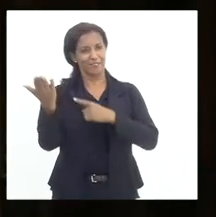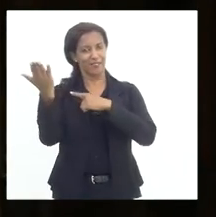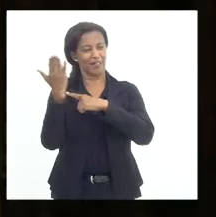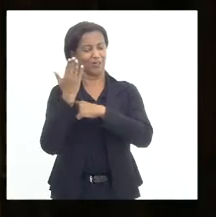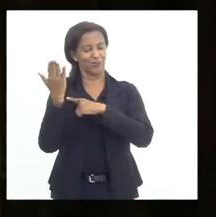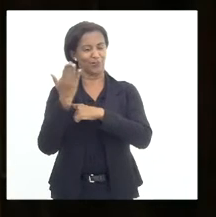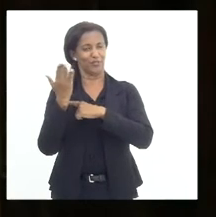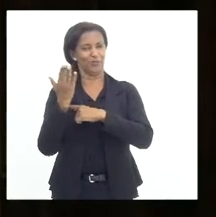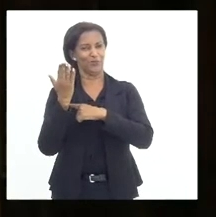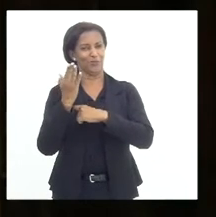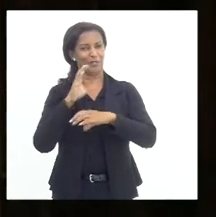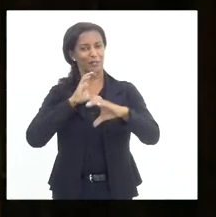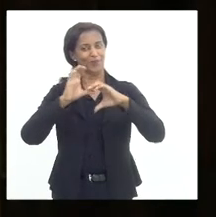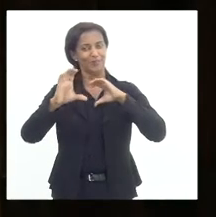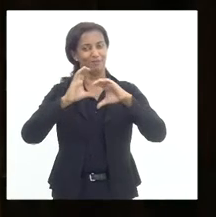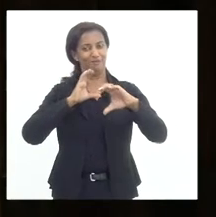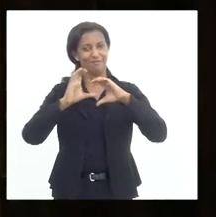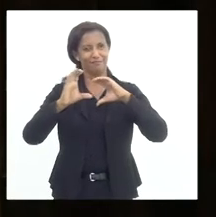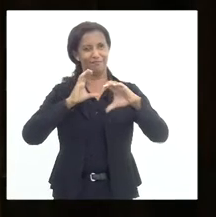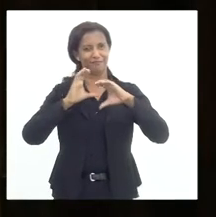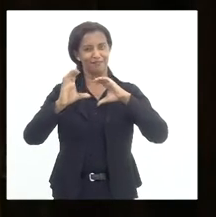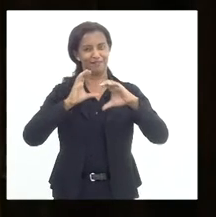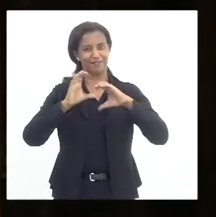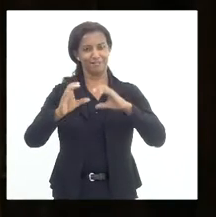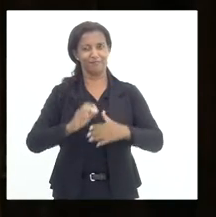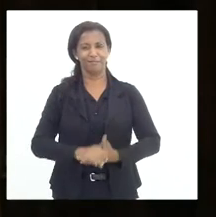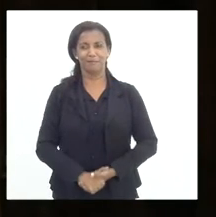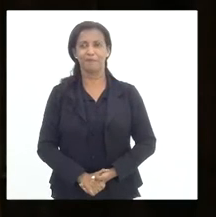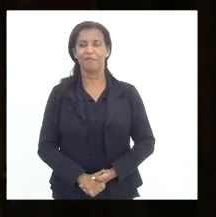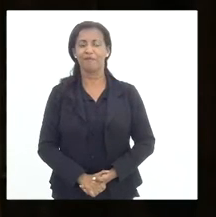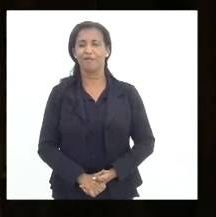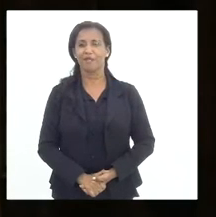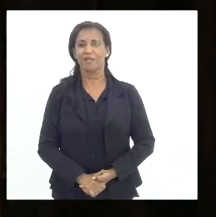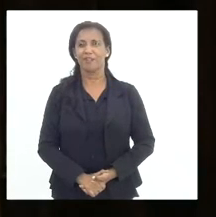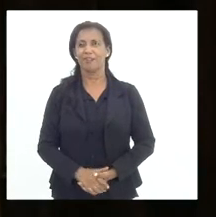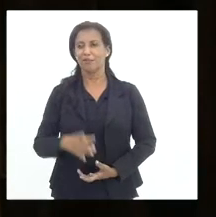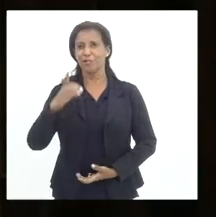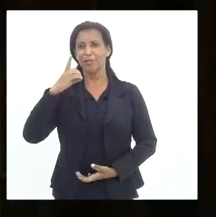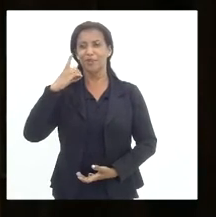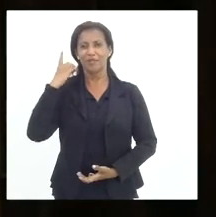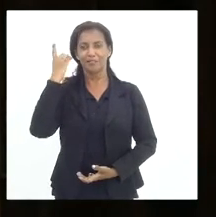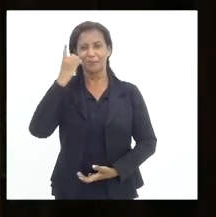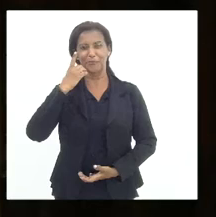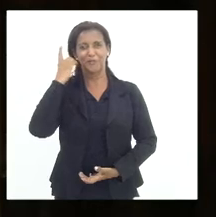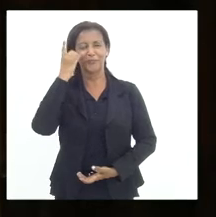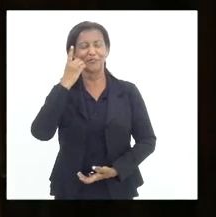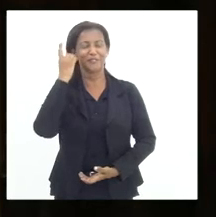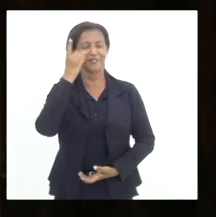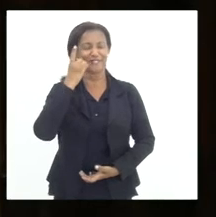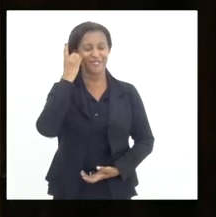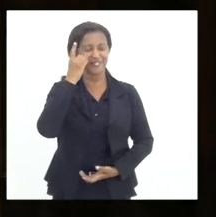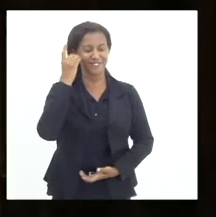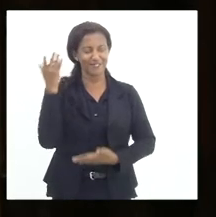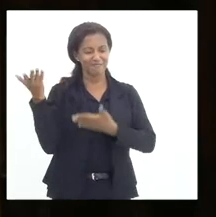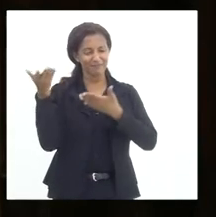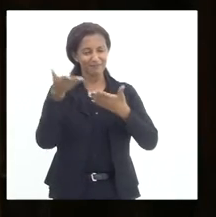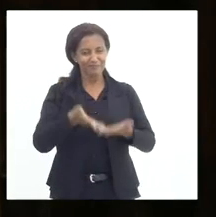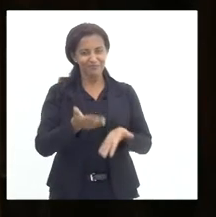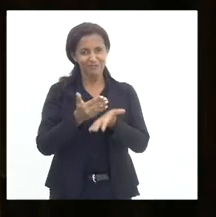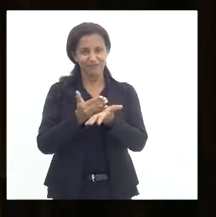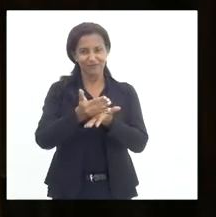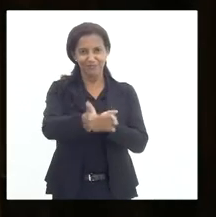na nossa comunicação, deputado Carlos Macedo, eu vim aqui para